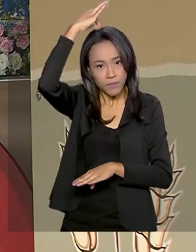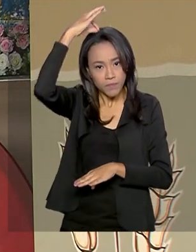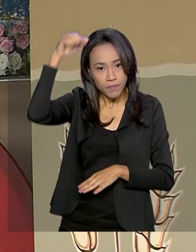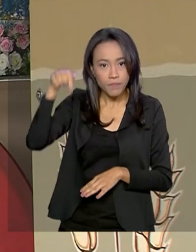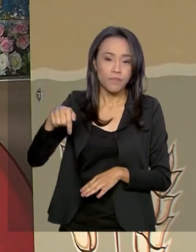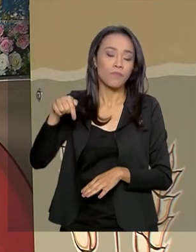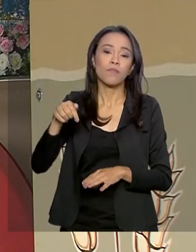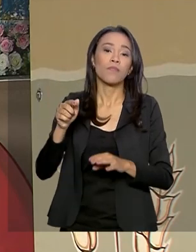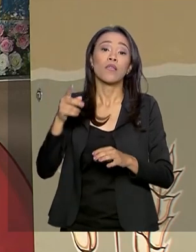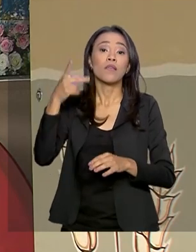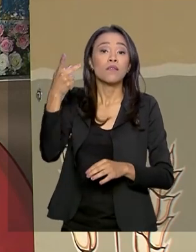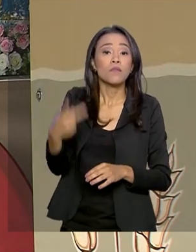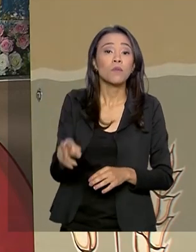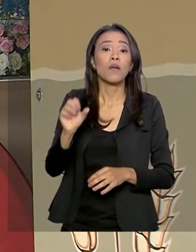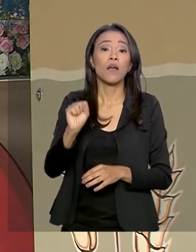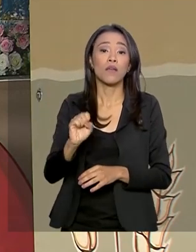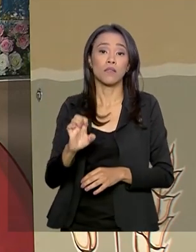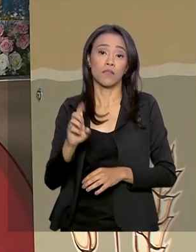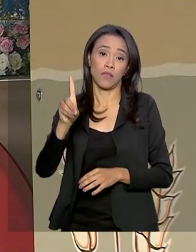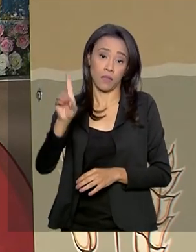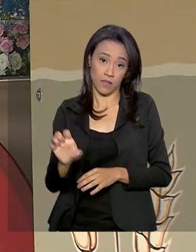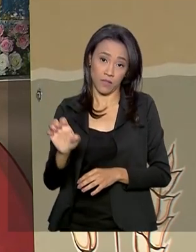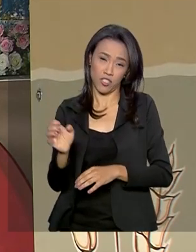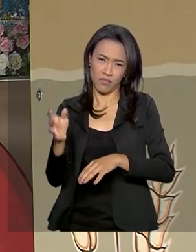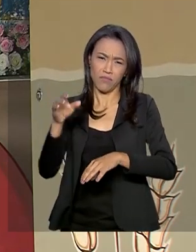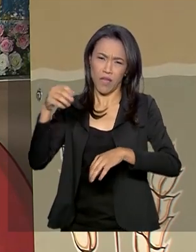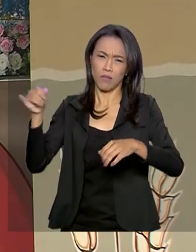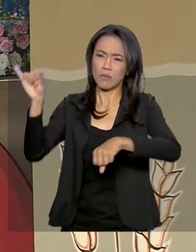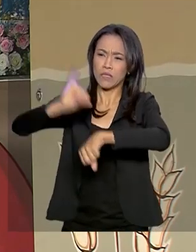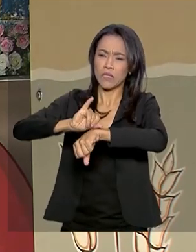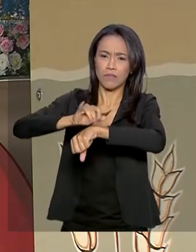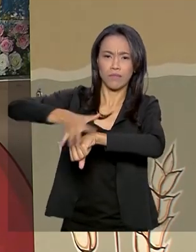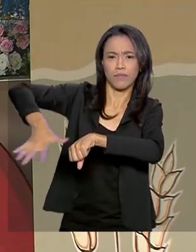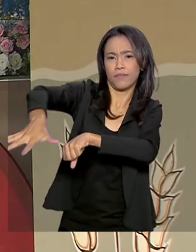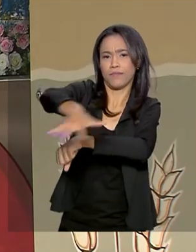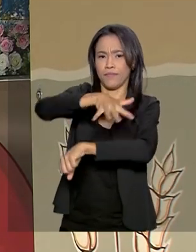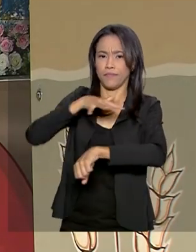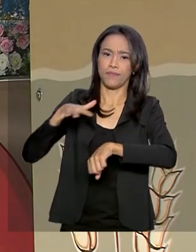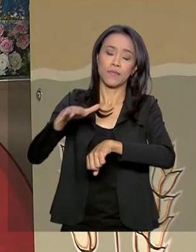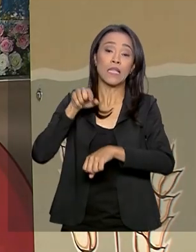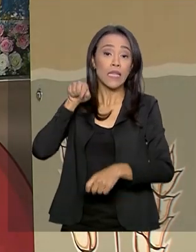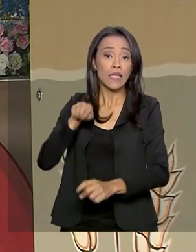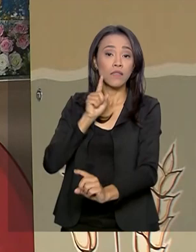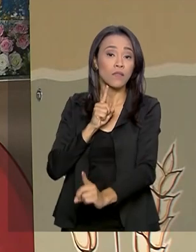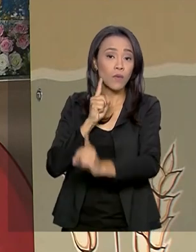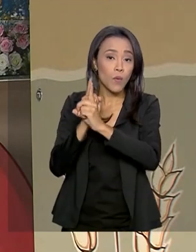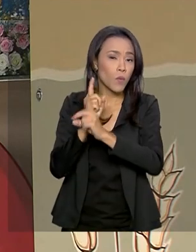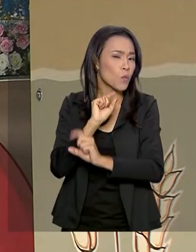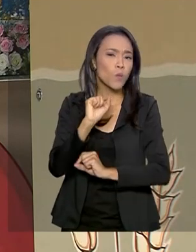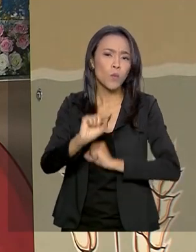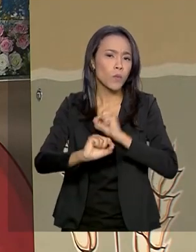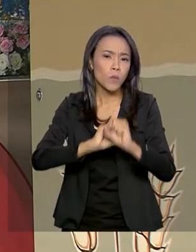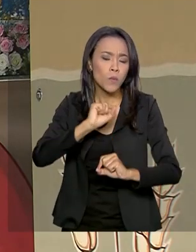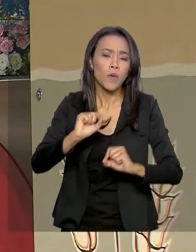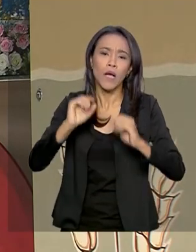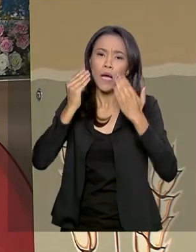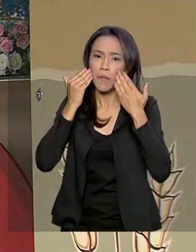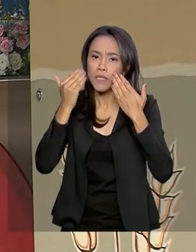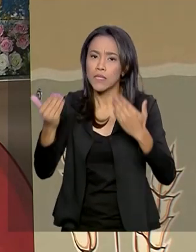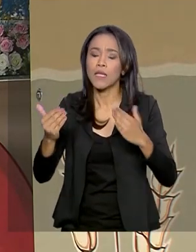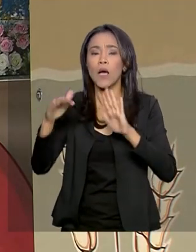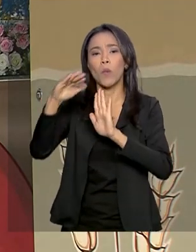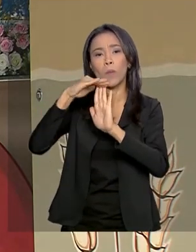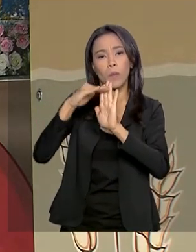Palácio Fonte Grande, no centro da cidade. No encontro, será apresentado o programa do